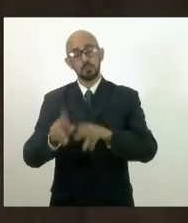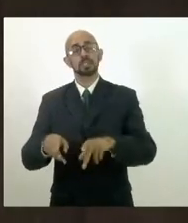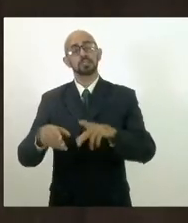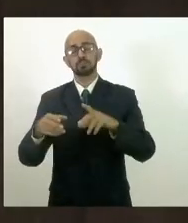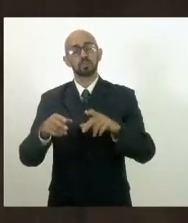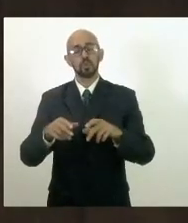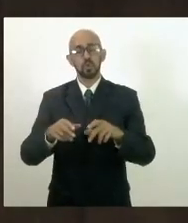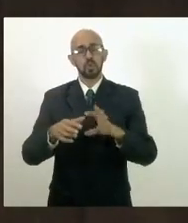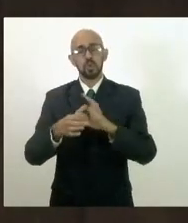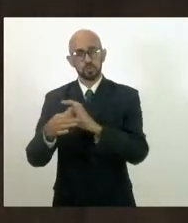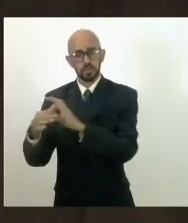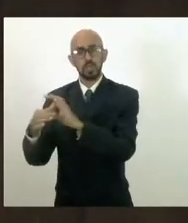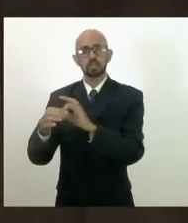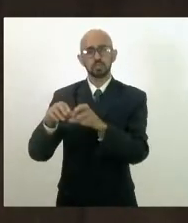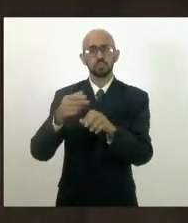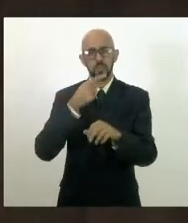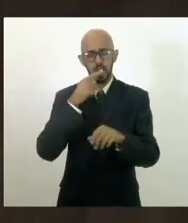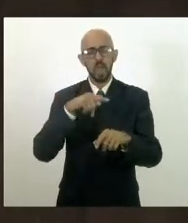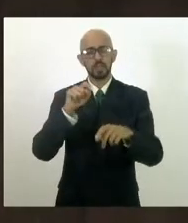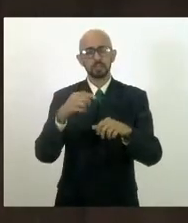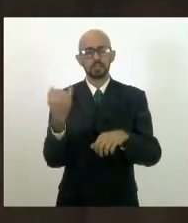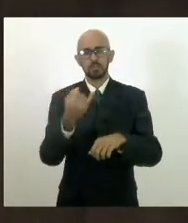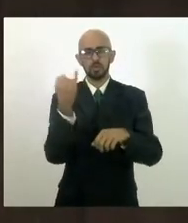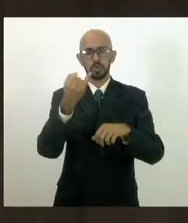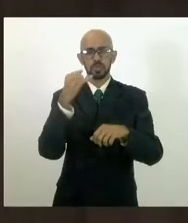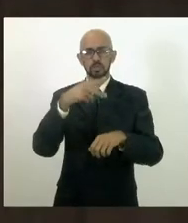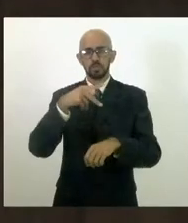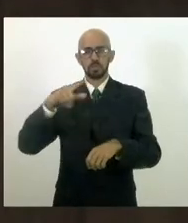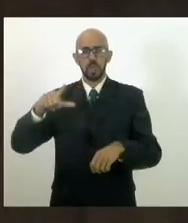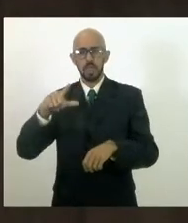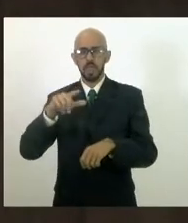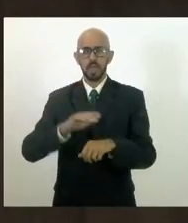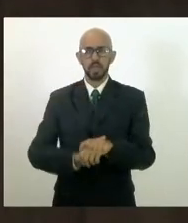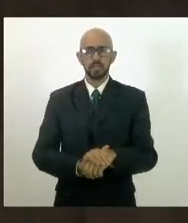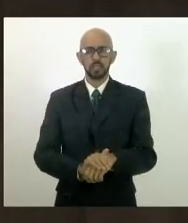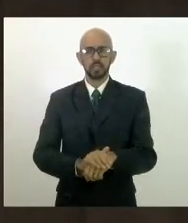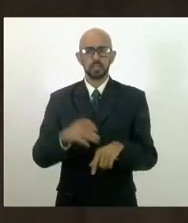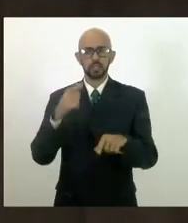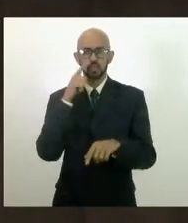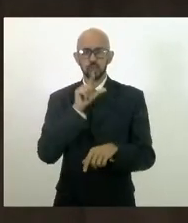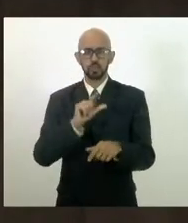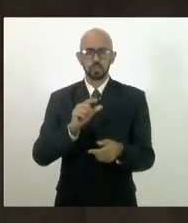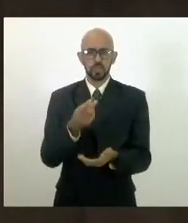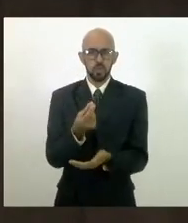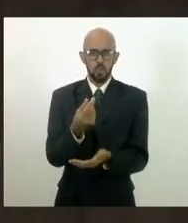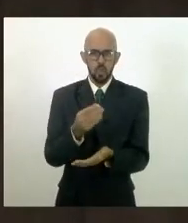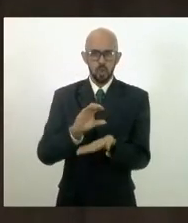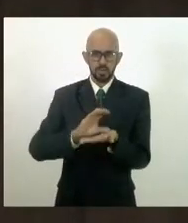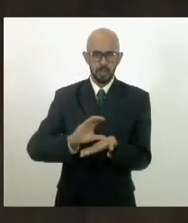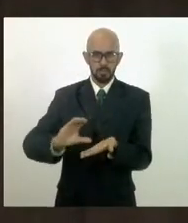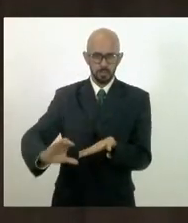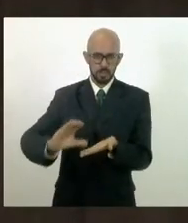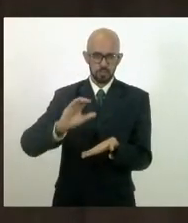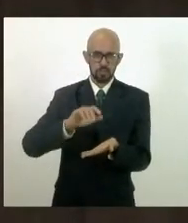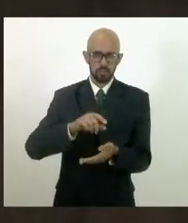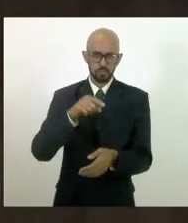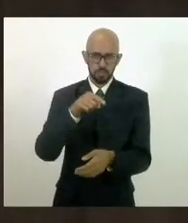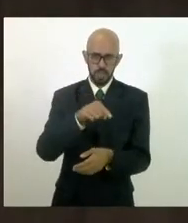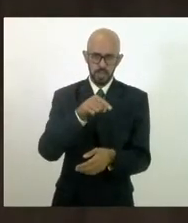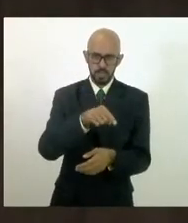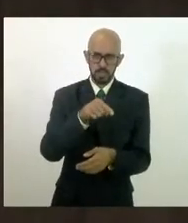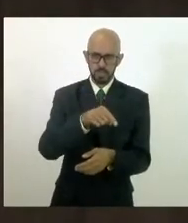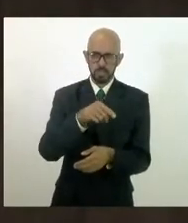importância desse projeto e a importância também de garantir dotação orçamentária para esse